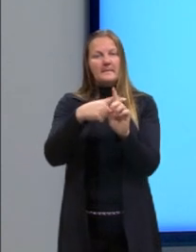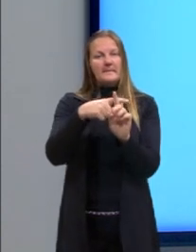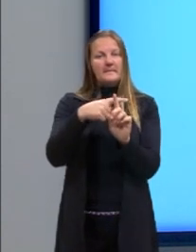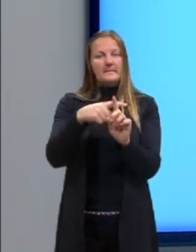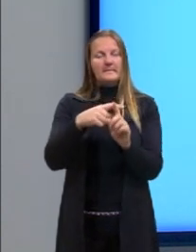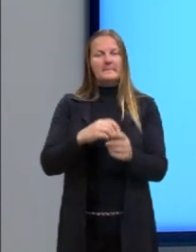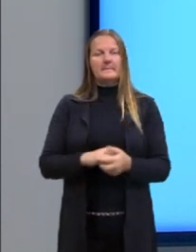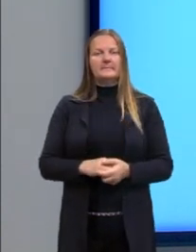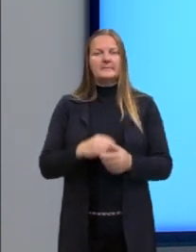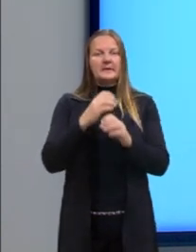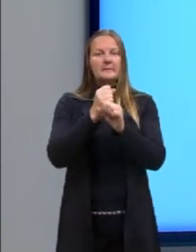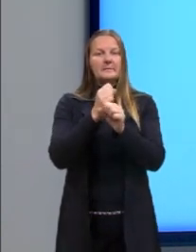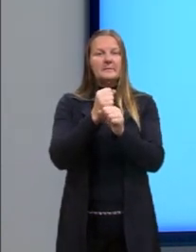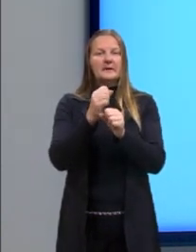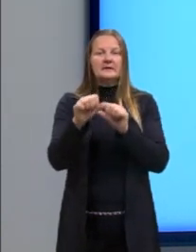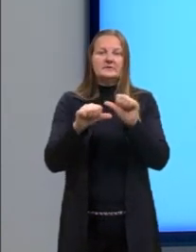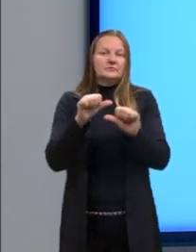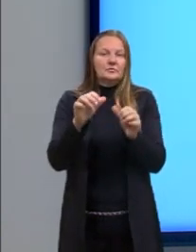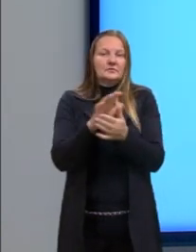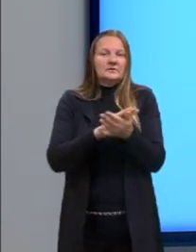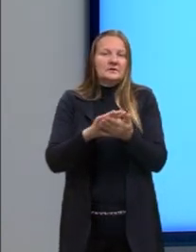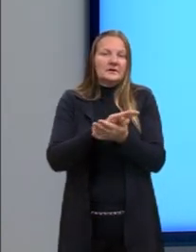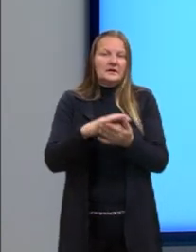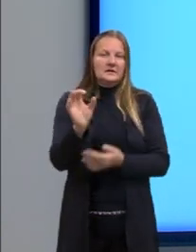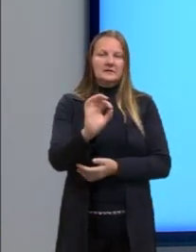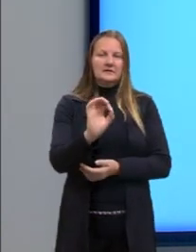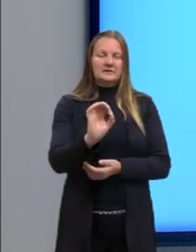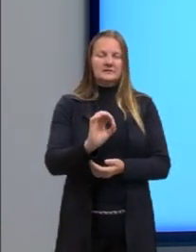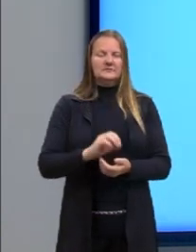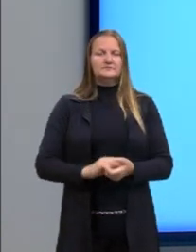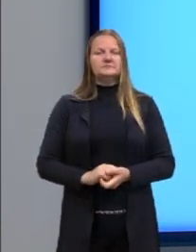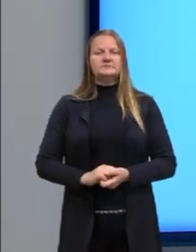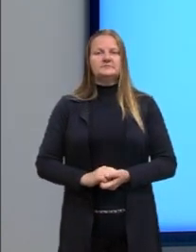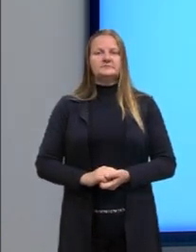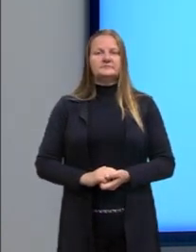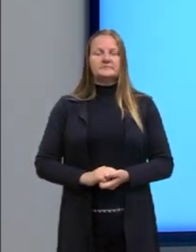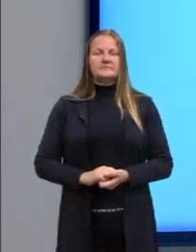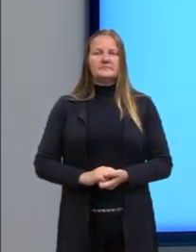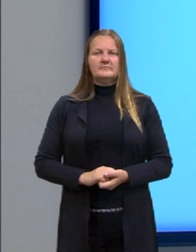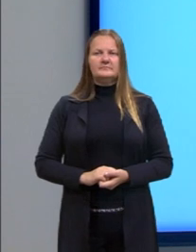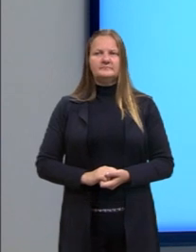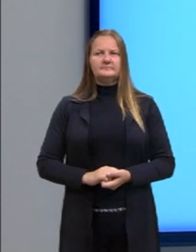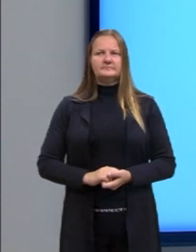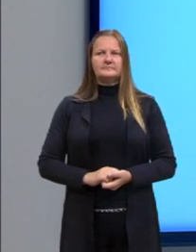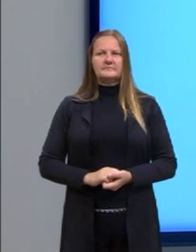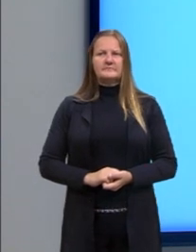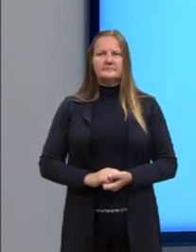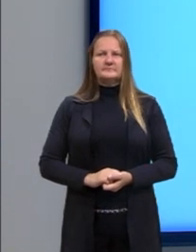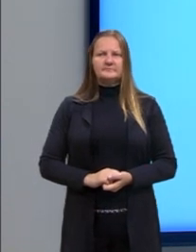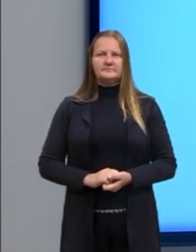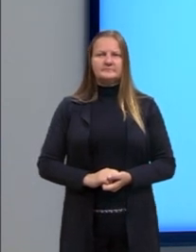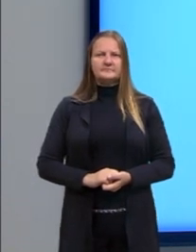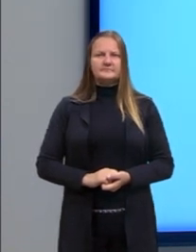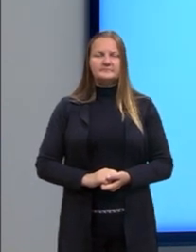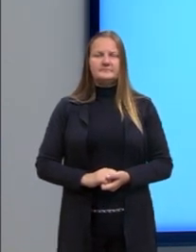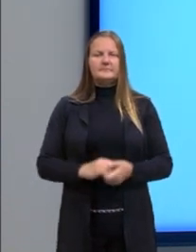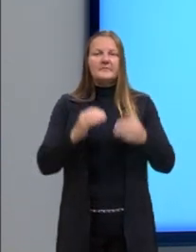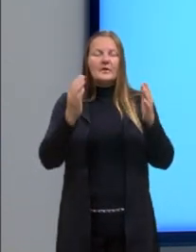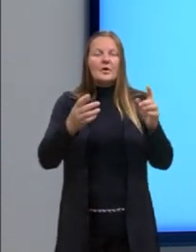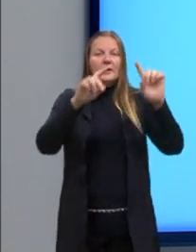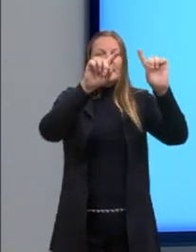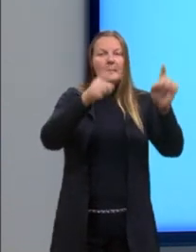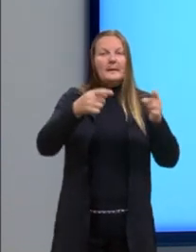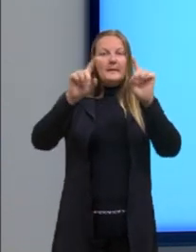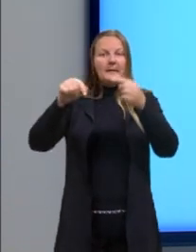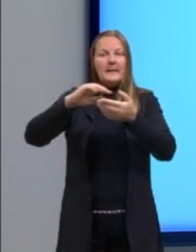e a soma não altera nenhum sinal, nenhum valor. Agora, tirei os parênteses,